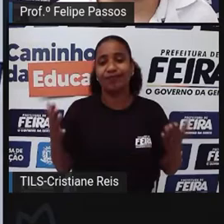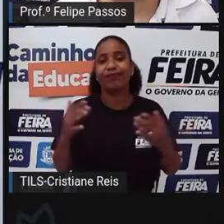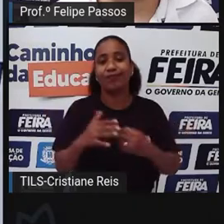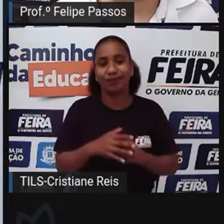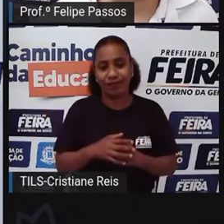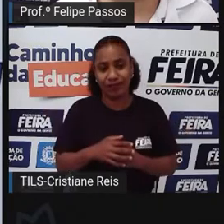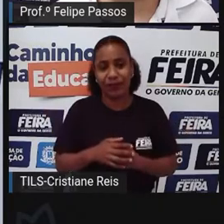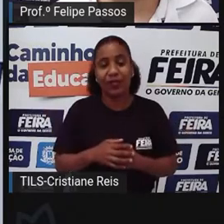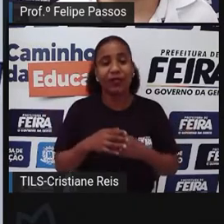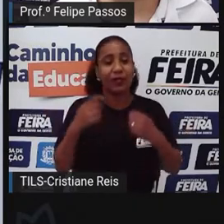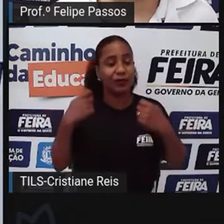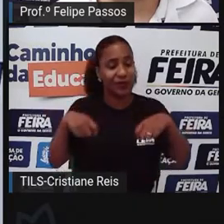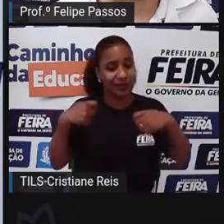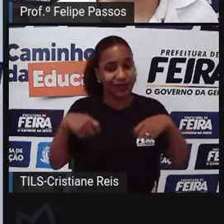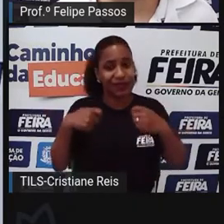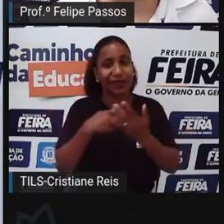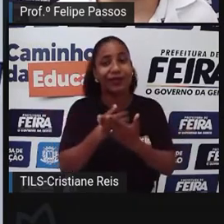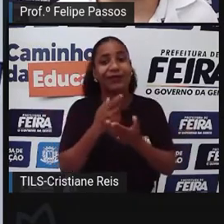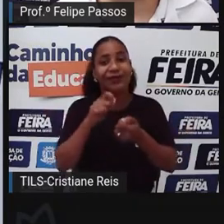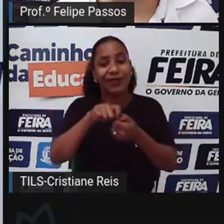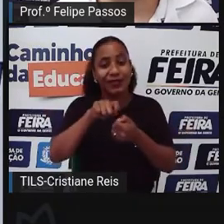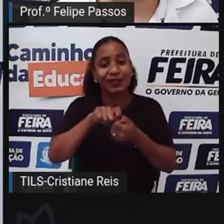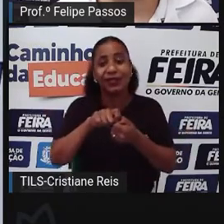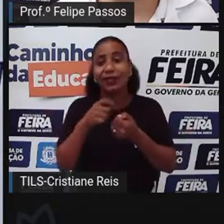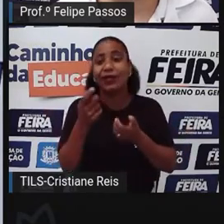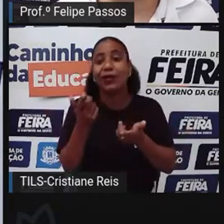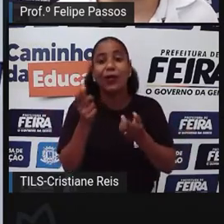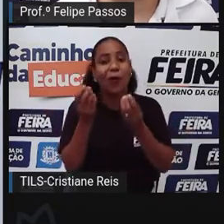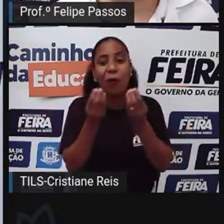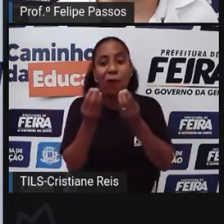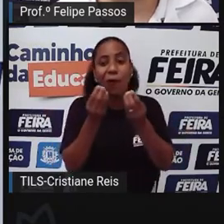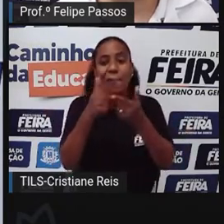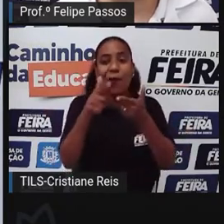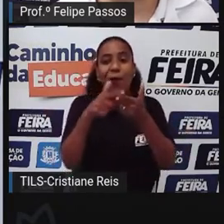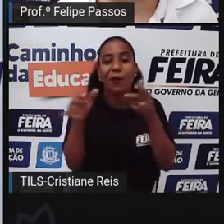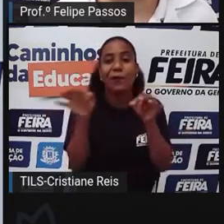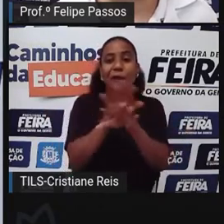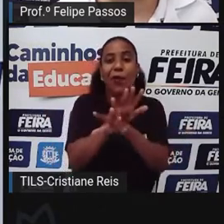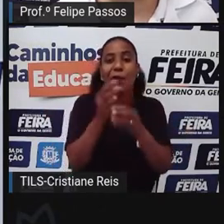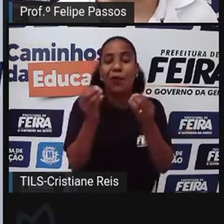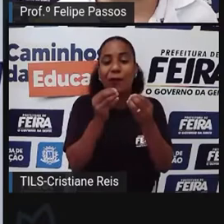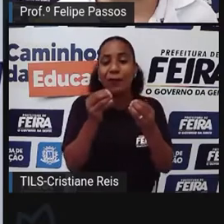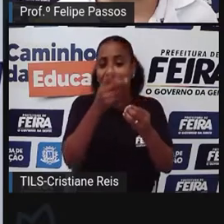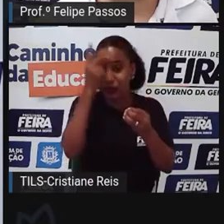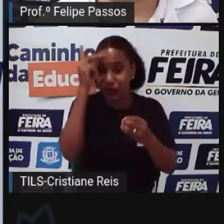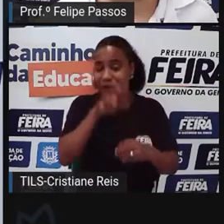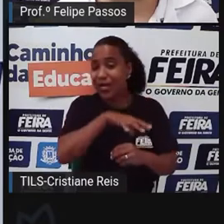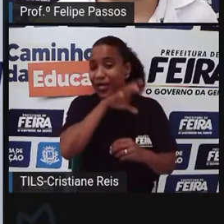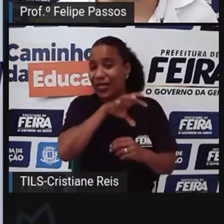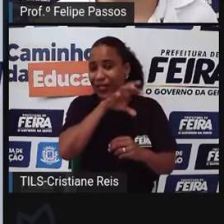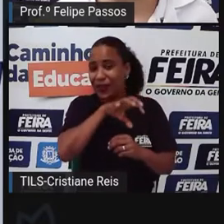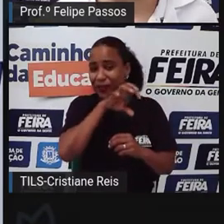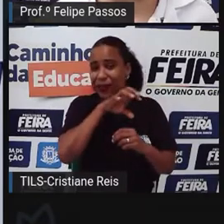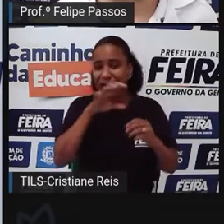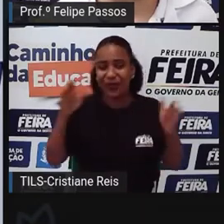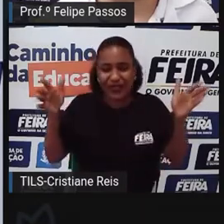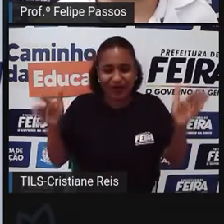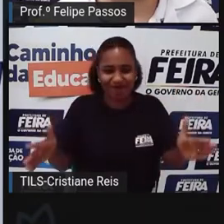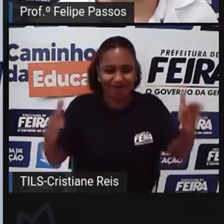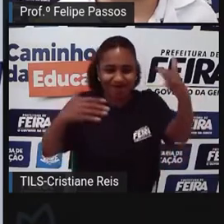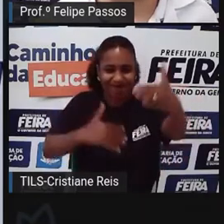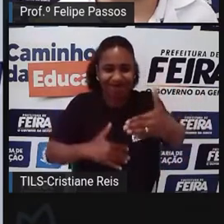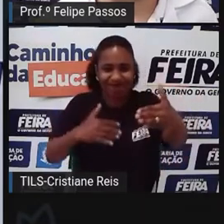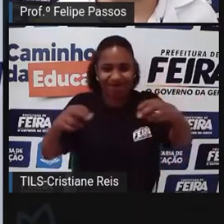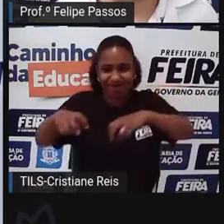Inicialmente Resolver Esse problema Das pessoas Que tem muitos Animais Confinados Que isso é